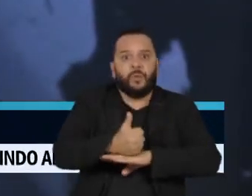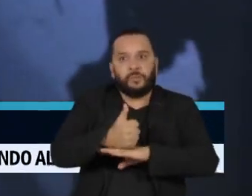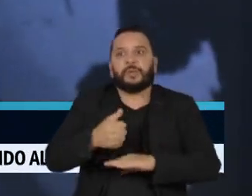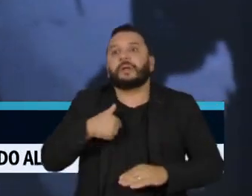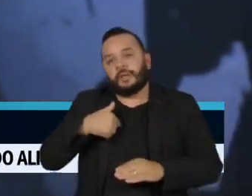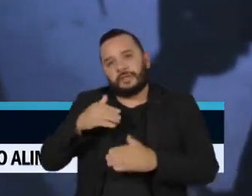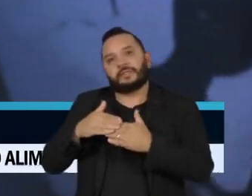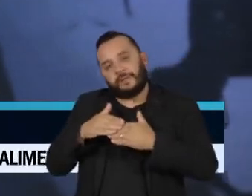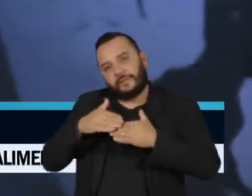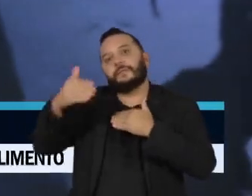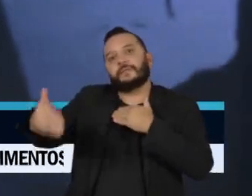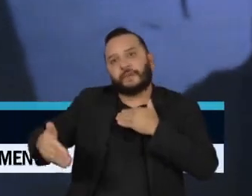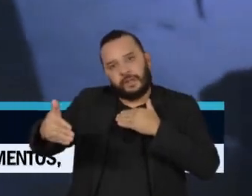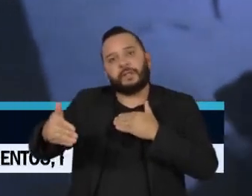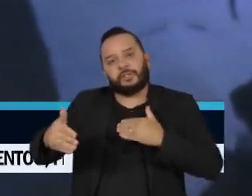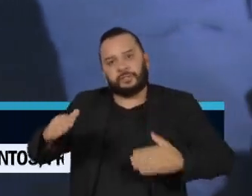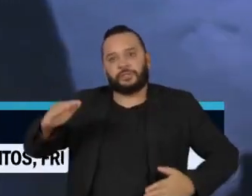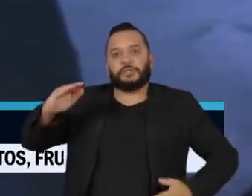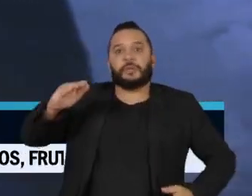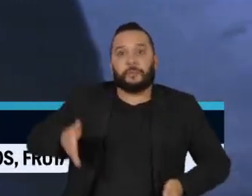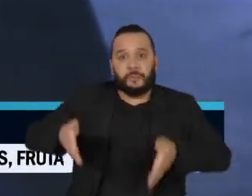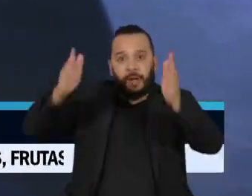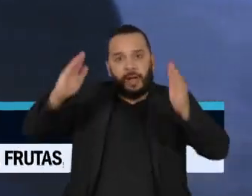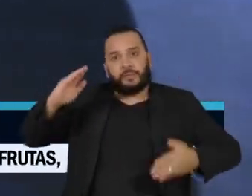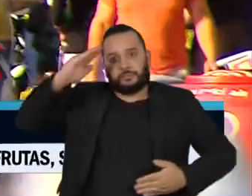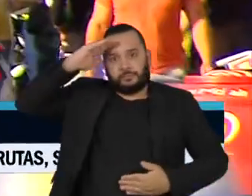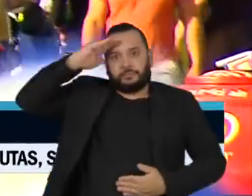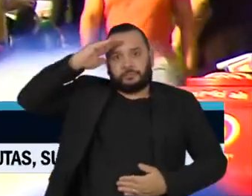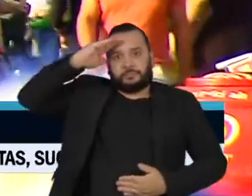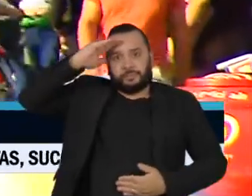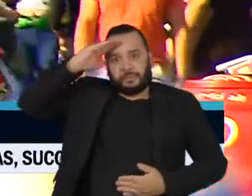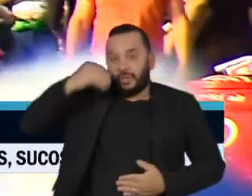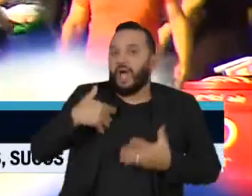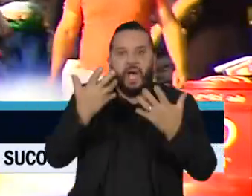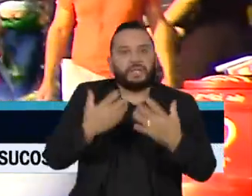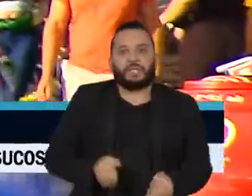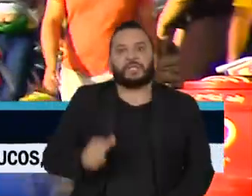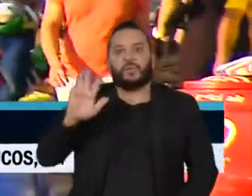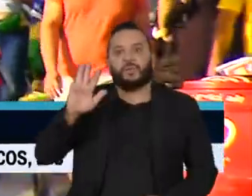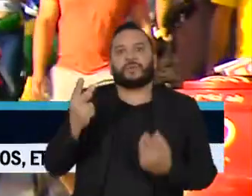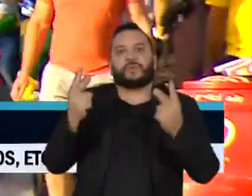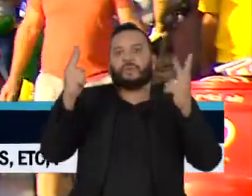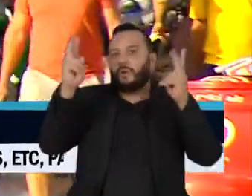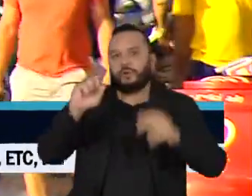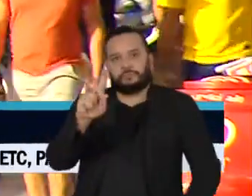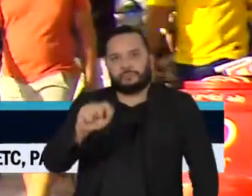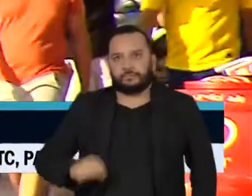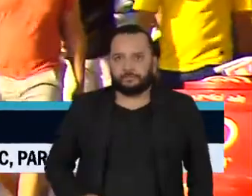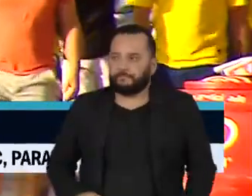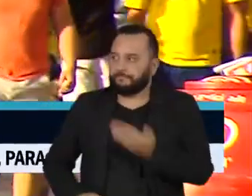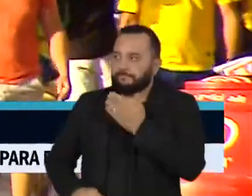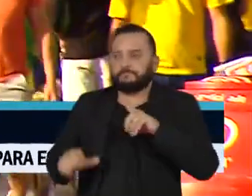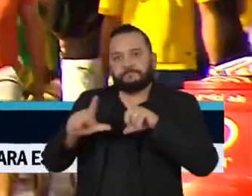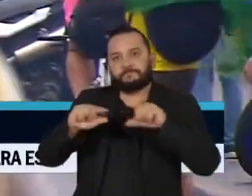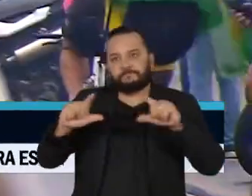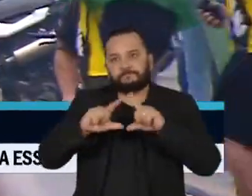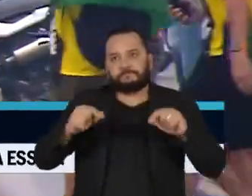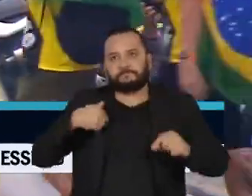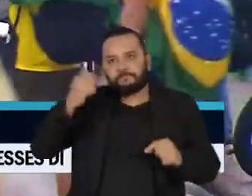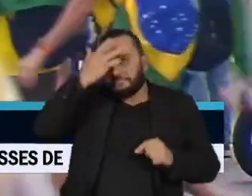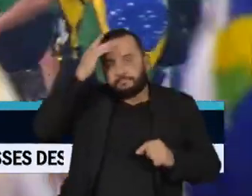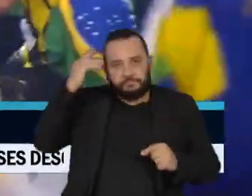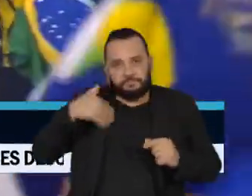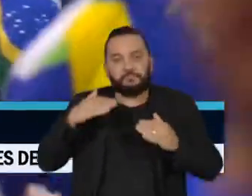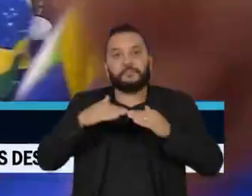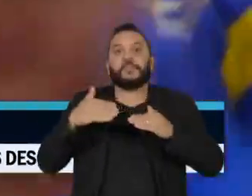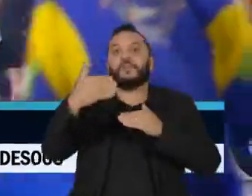quartéis do Exército e não querem reconhecer a vitória de Lula. Em Brasília, os manifestantes se concentraram em